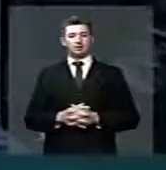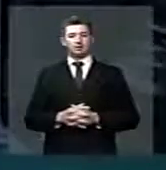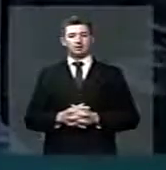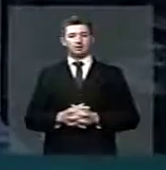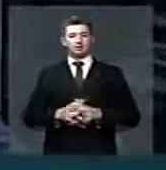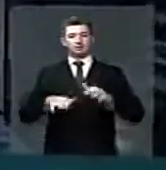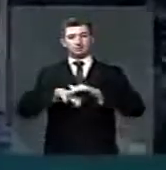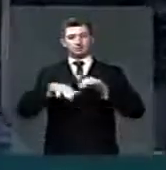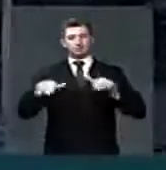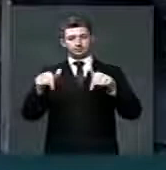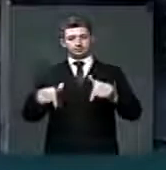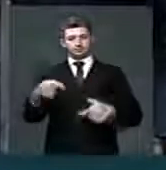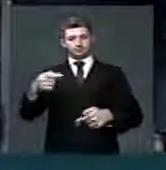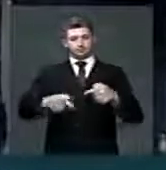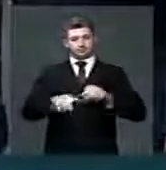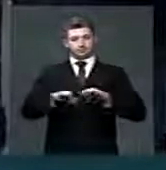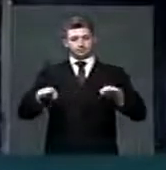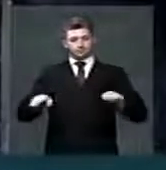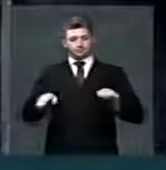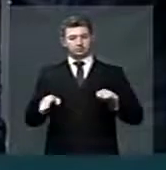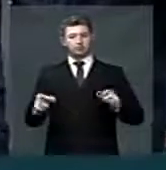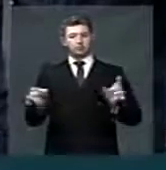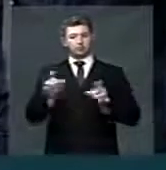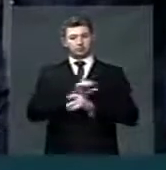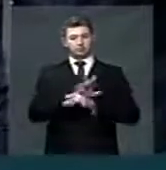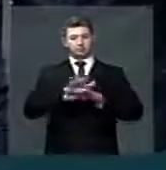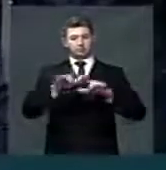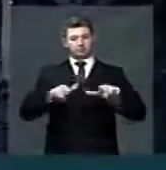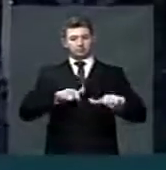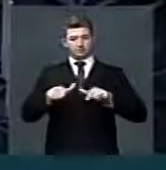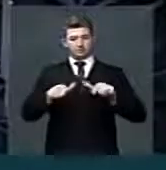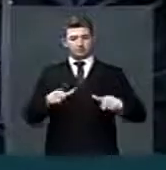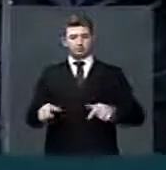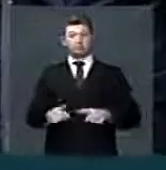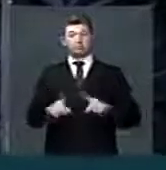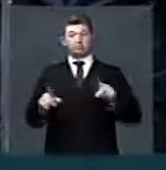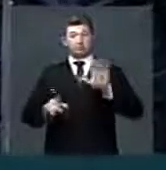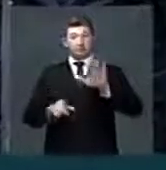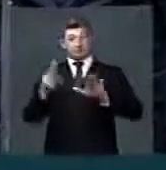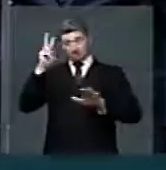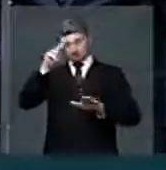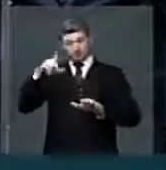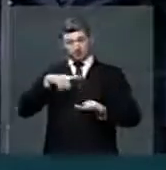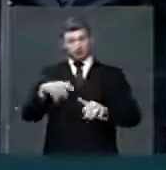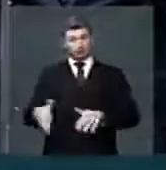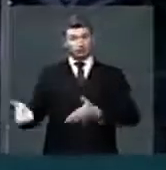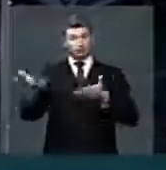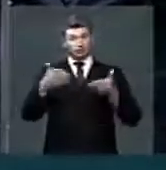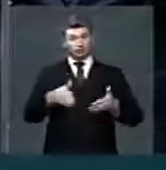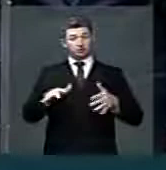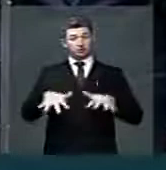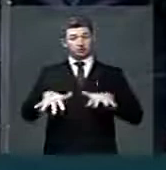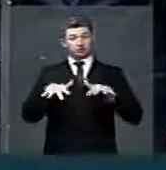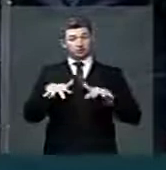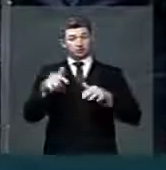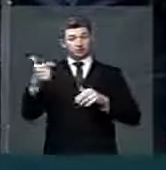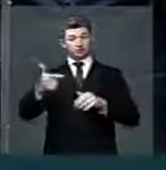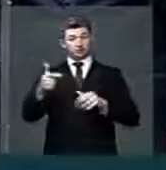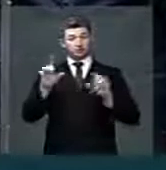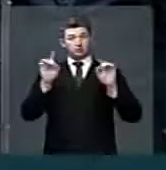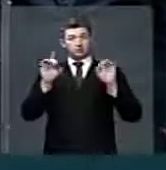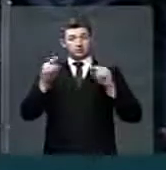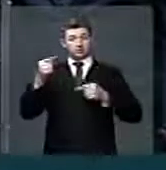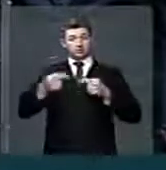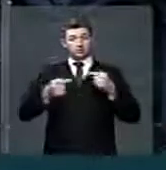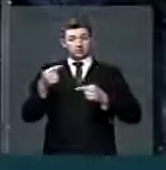Nada mais havendo a tratar, vou encerrar os trabalhos. Antes, lembrando que foi convocada a segunda sessão